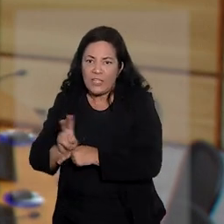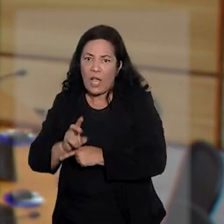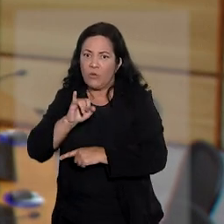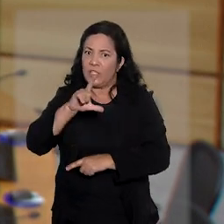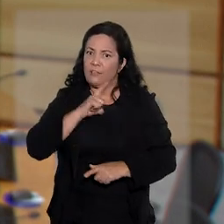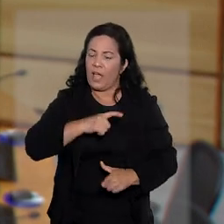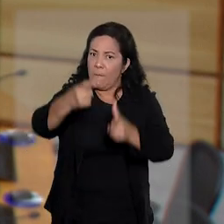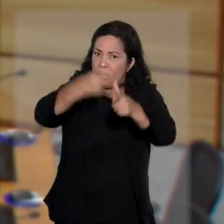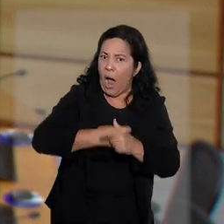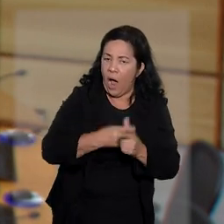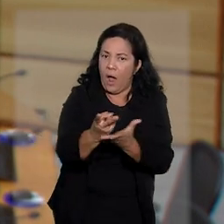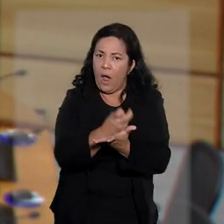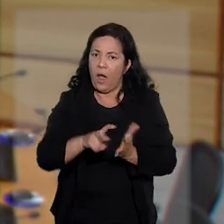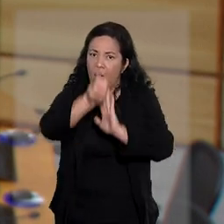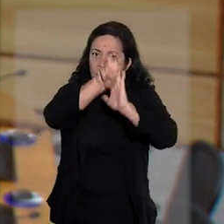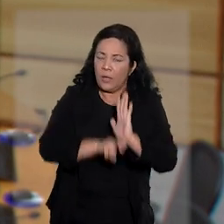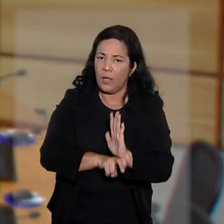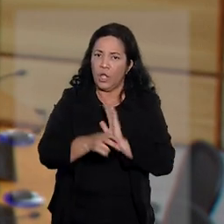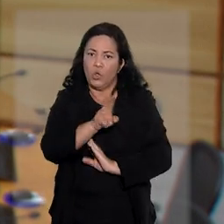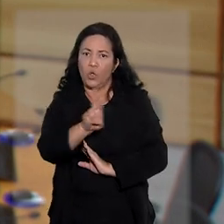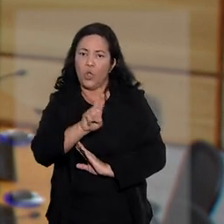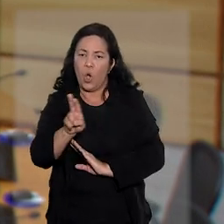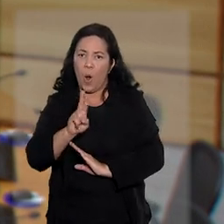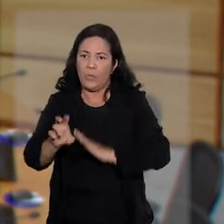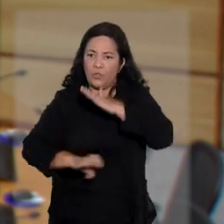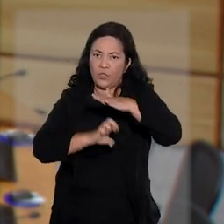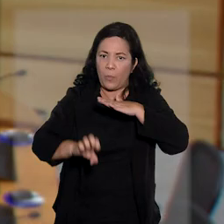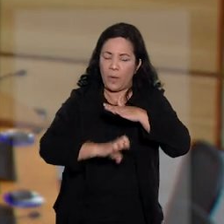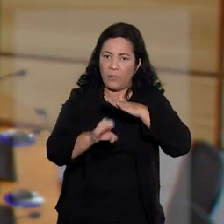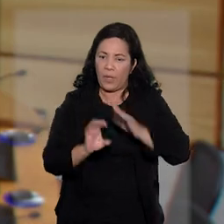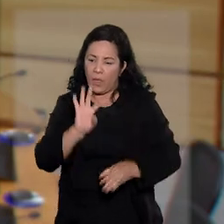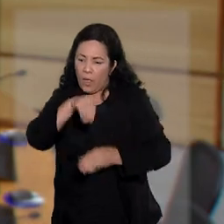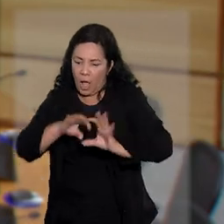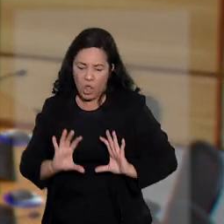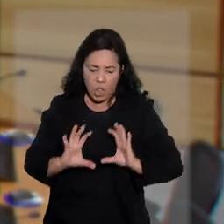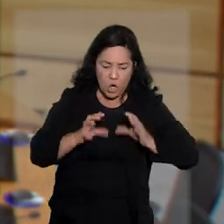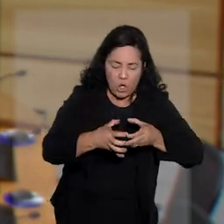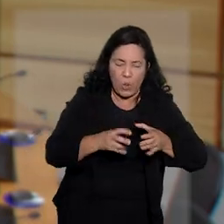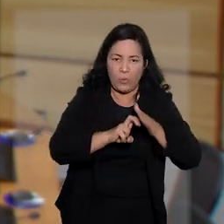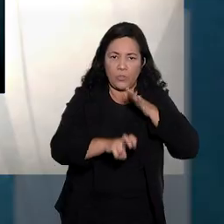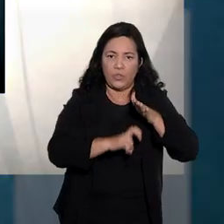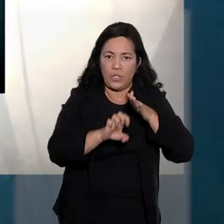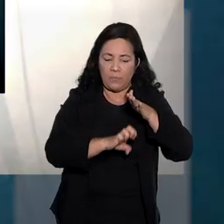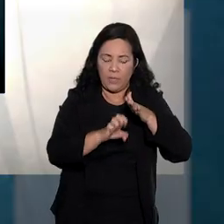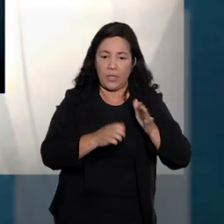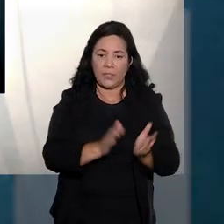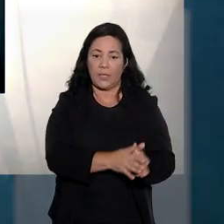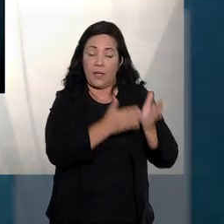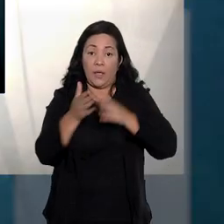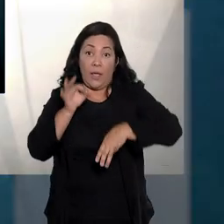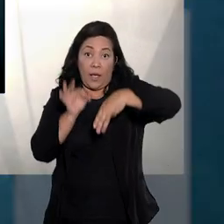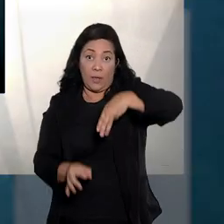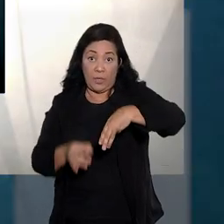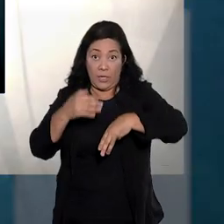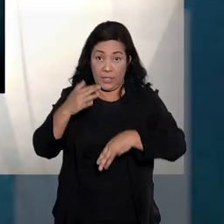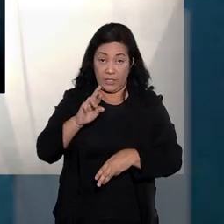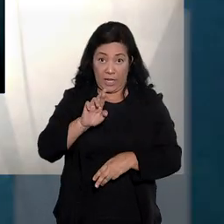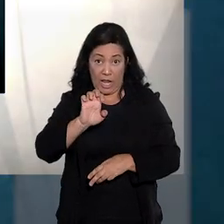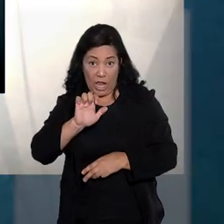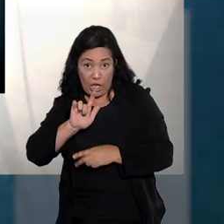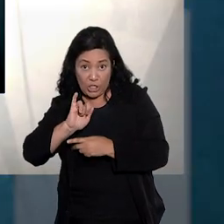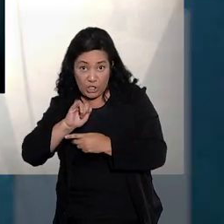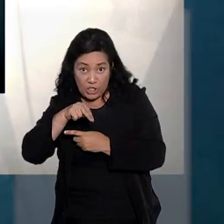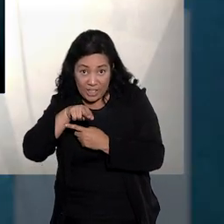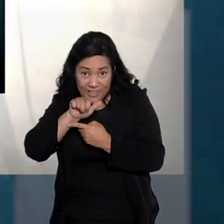existência de dívida tributária em nome de algum estabelecimento integrante do grupo empresarial. Relatora no STJ, a